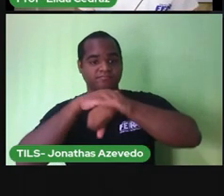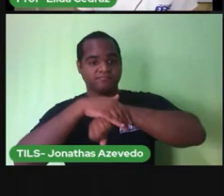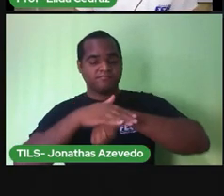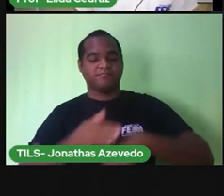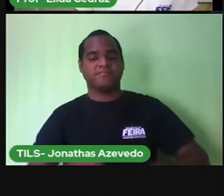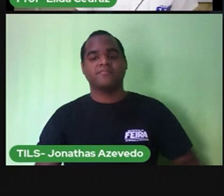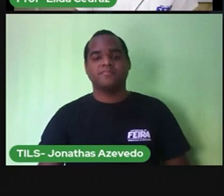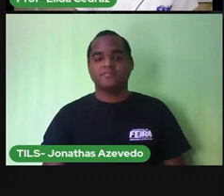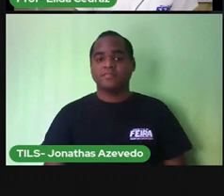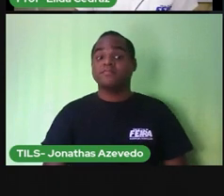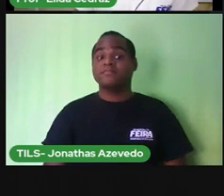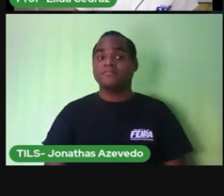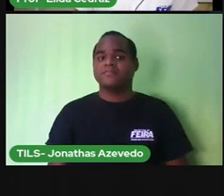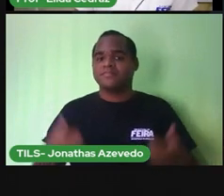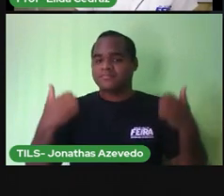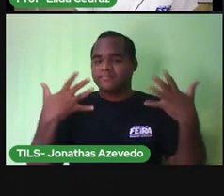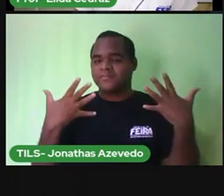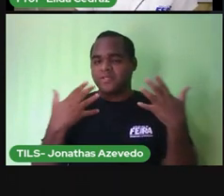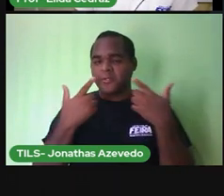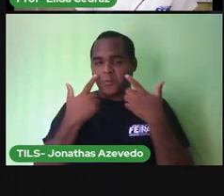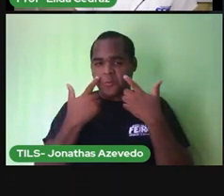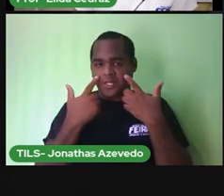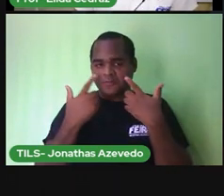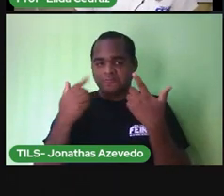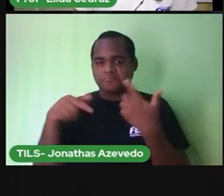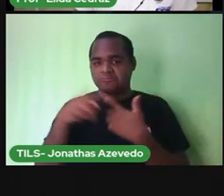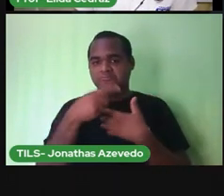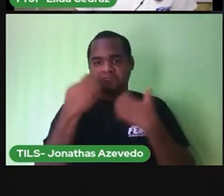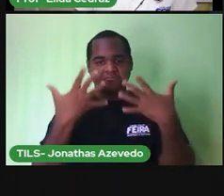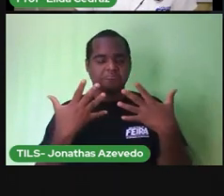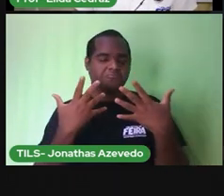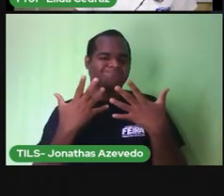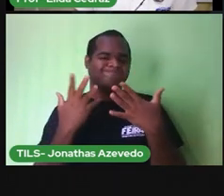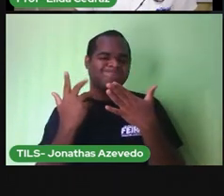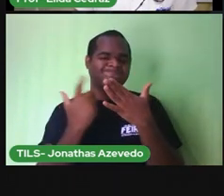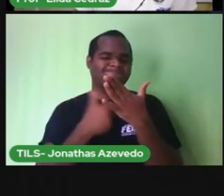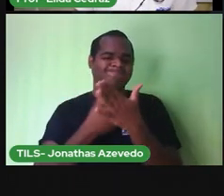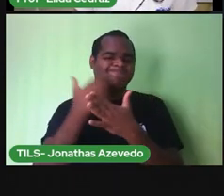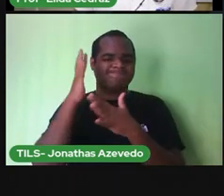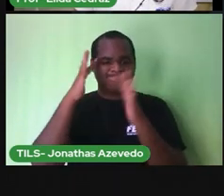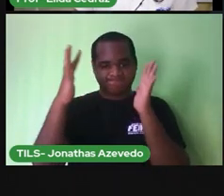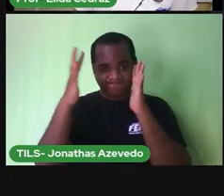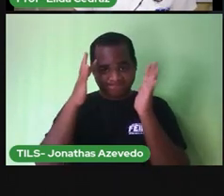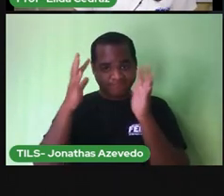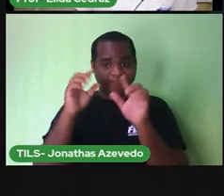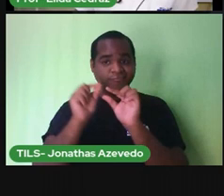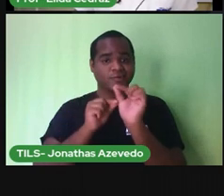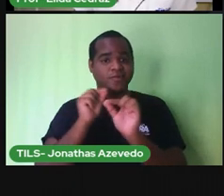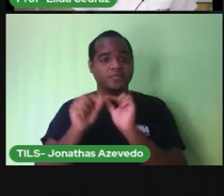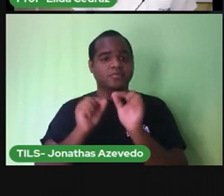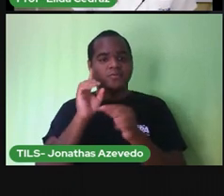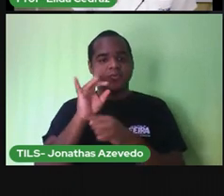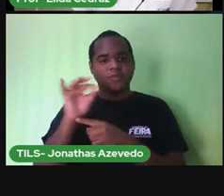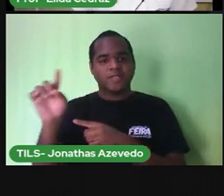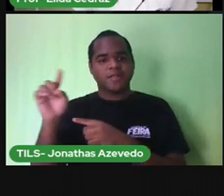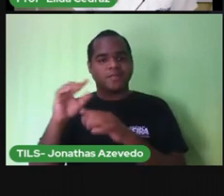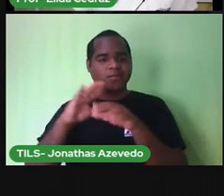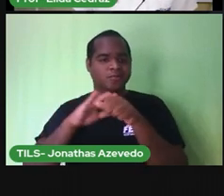Às vezes a gente nem pergunta assim, como é que acontece o dia e a noite?